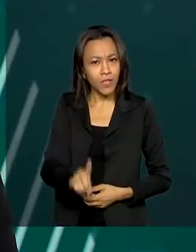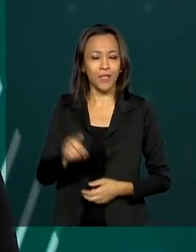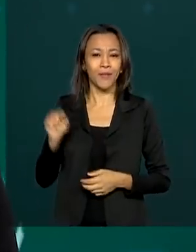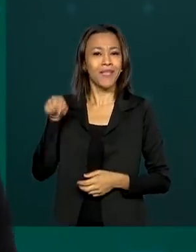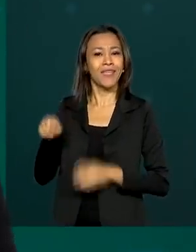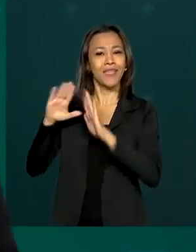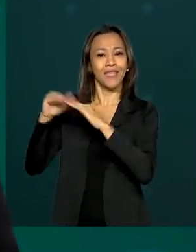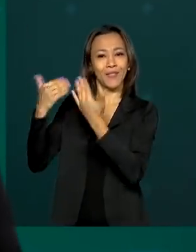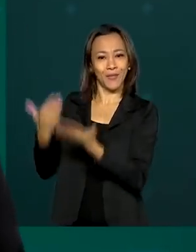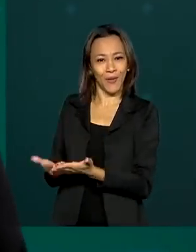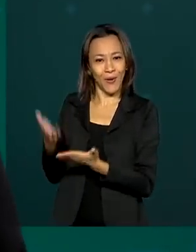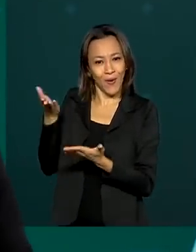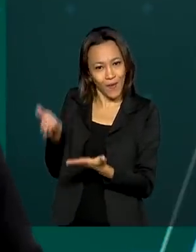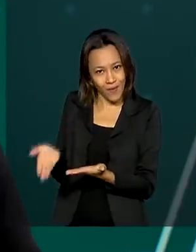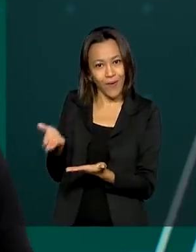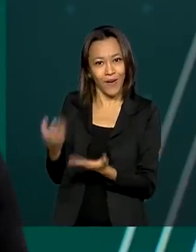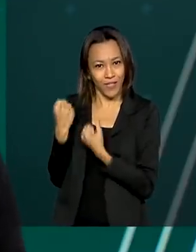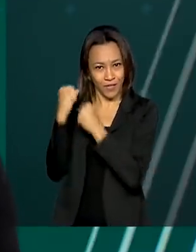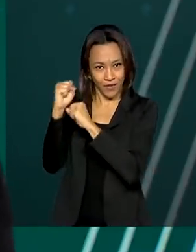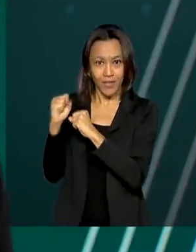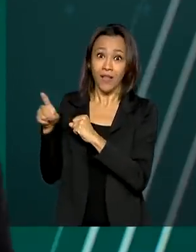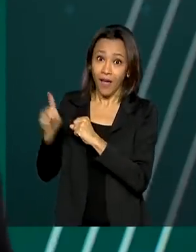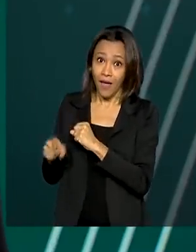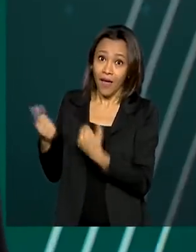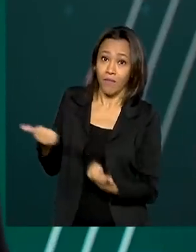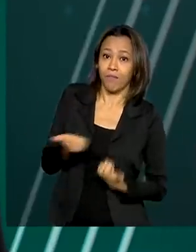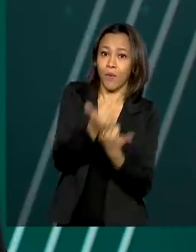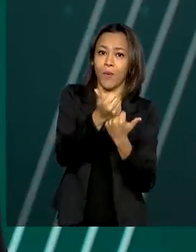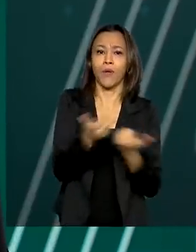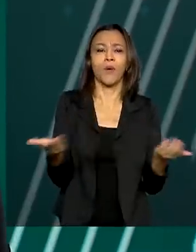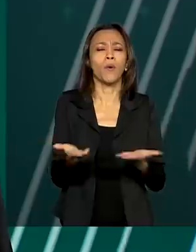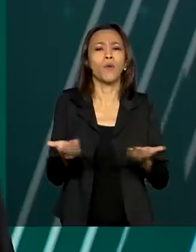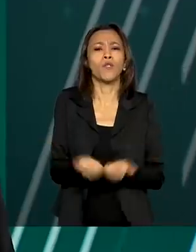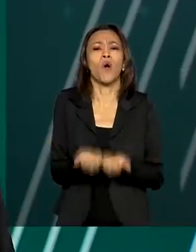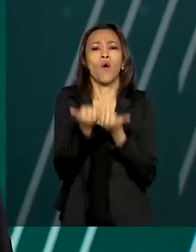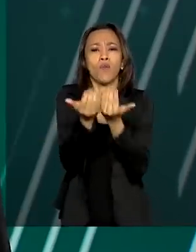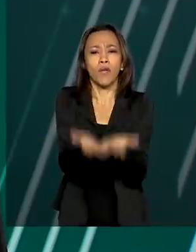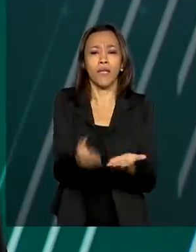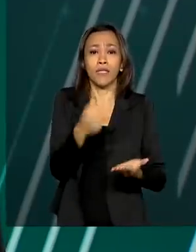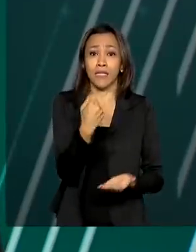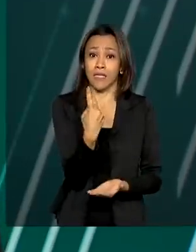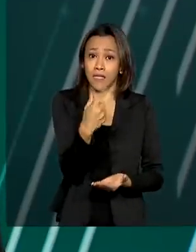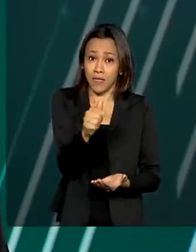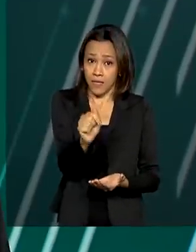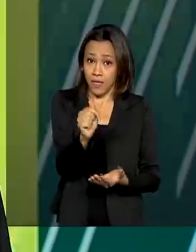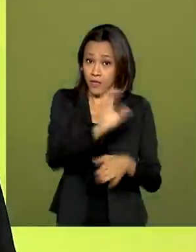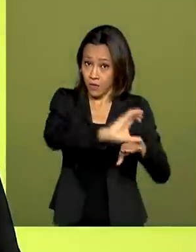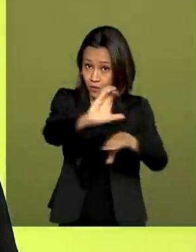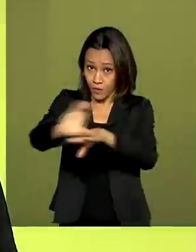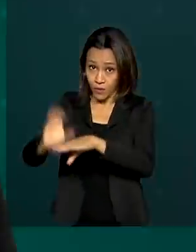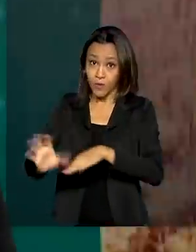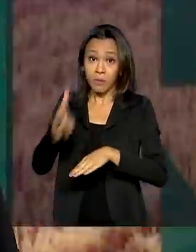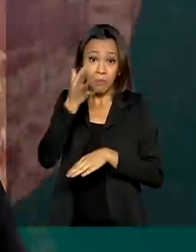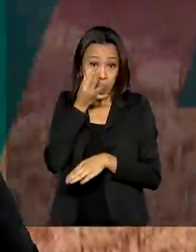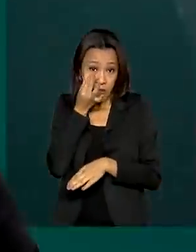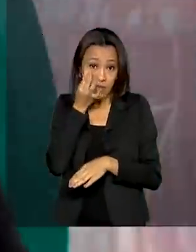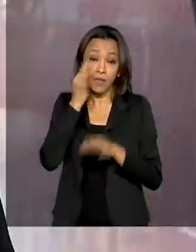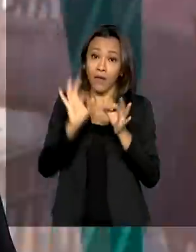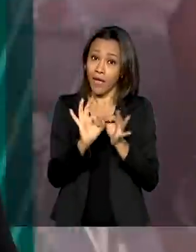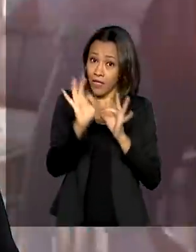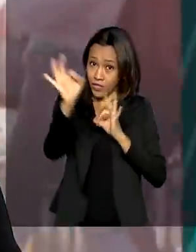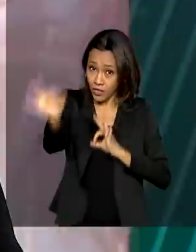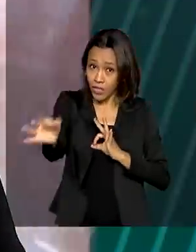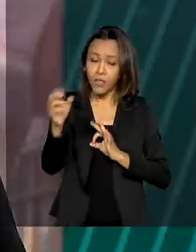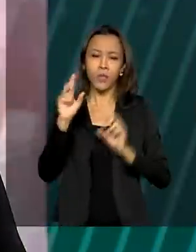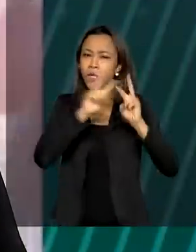Consumidor é uma aliada. Hoje, são oferecidos 17 cursos presenciais e à distância, sobre temas como educação